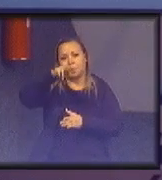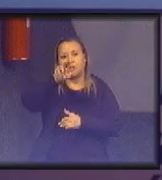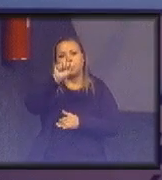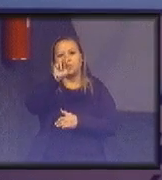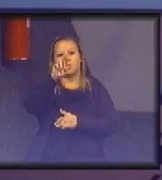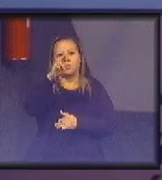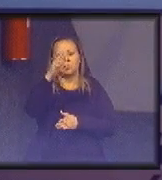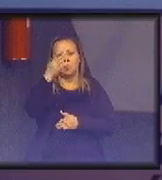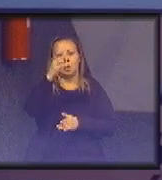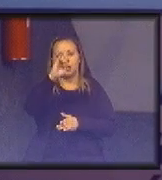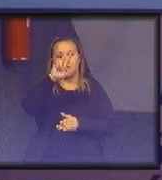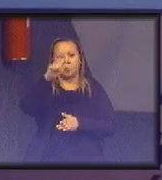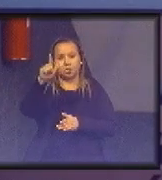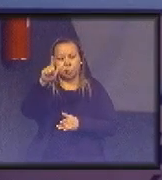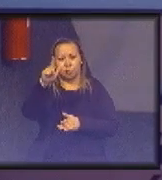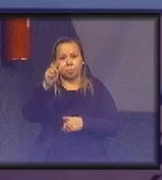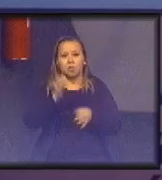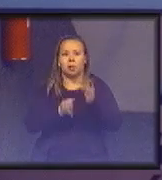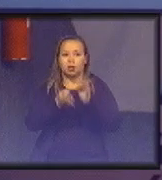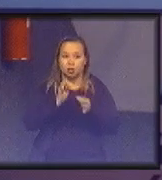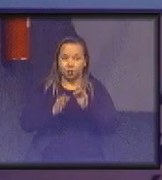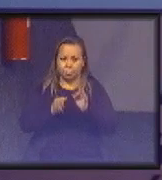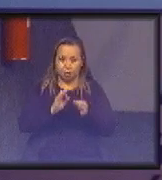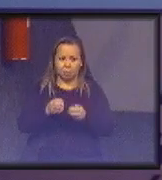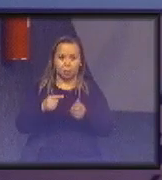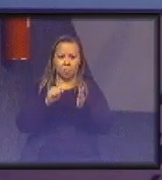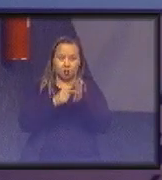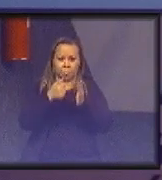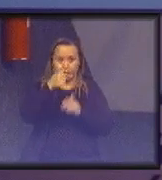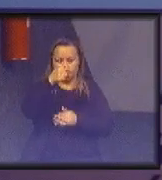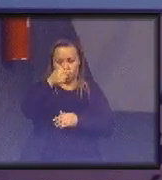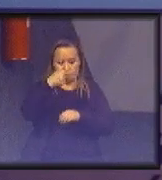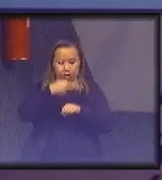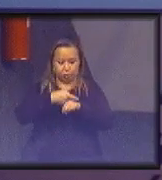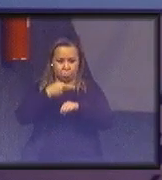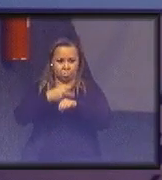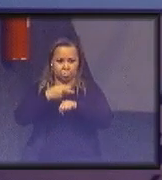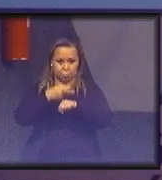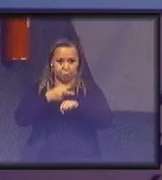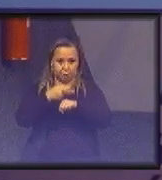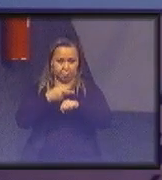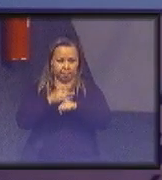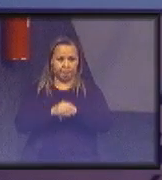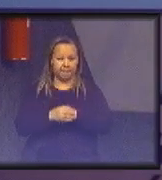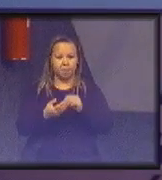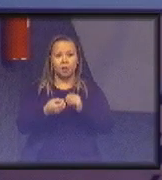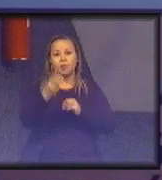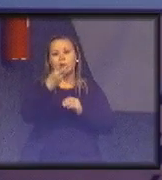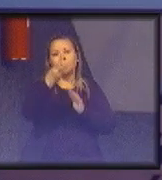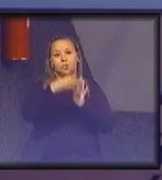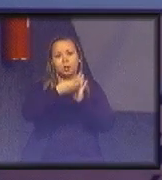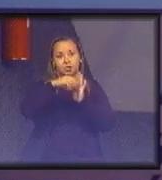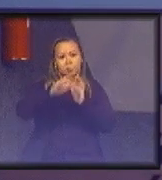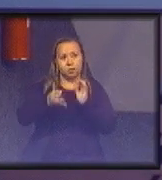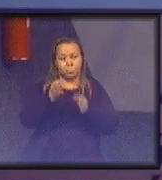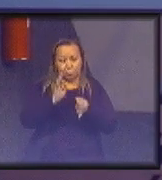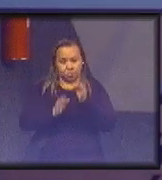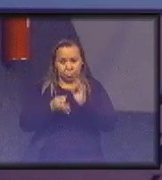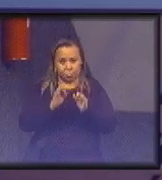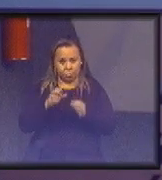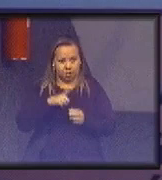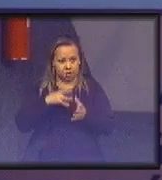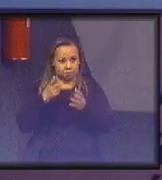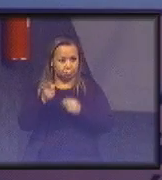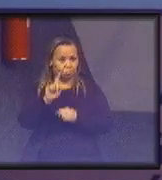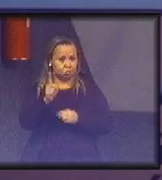tribunais receberiam nota sete no prêmio. Isso vai ser feito pelos três indicadores. Os tribunais acima do segundo quartil não recebem